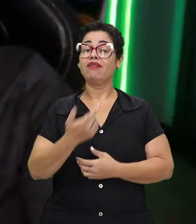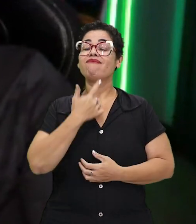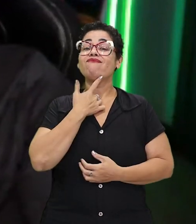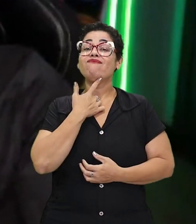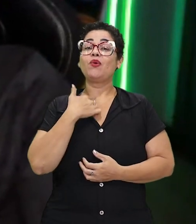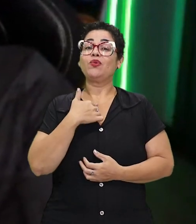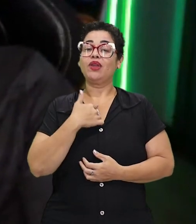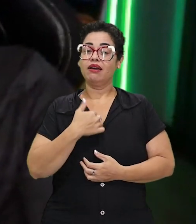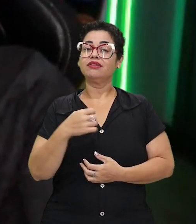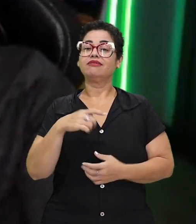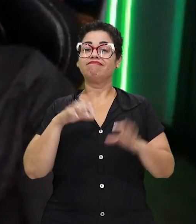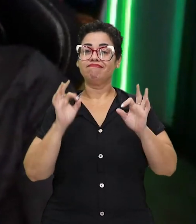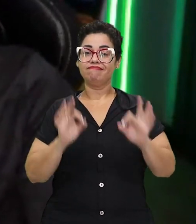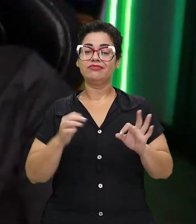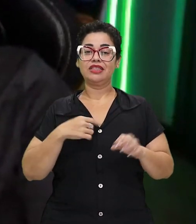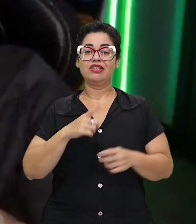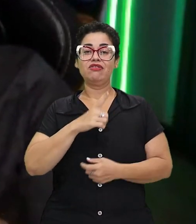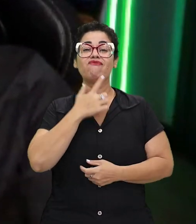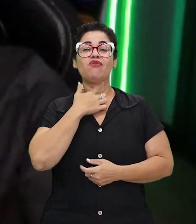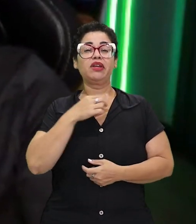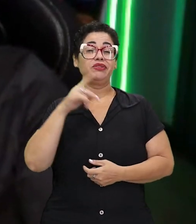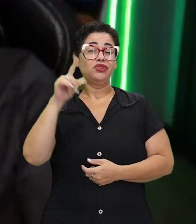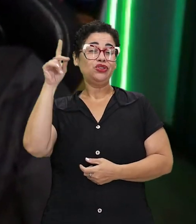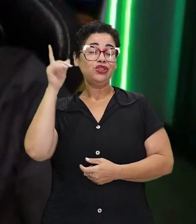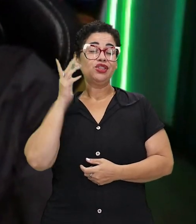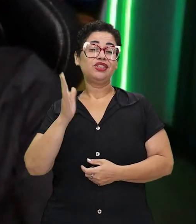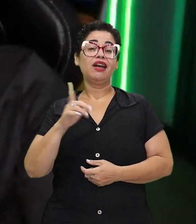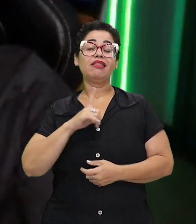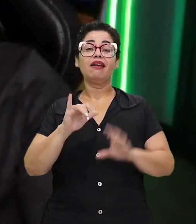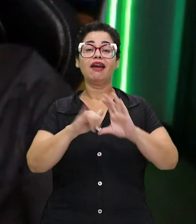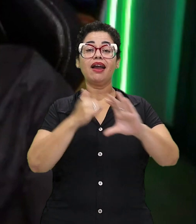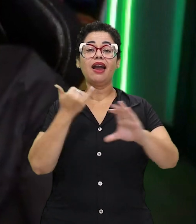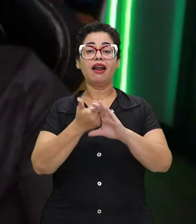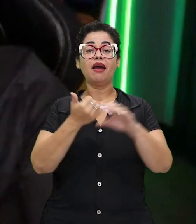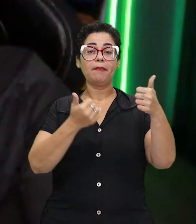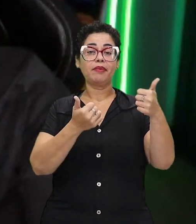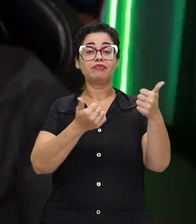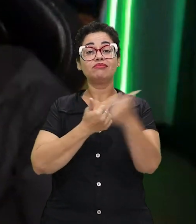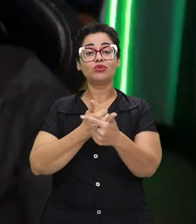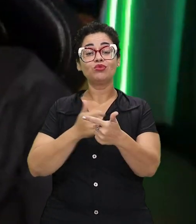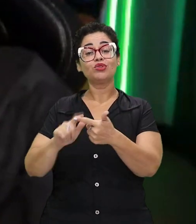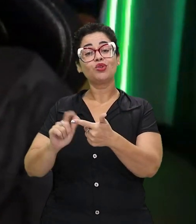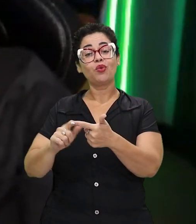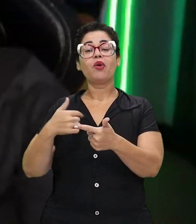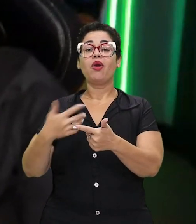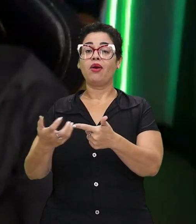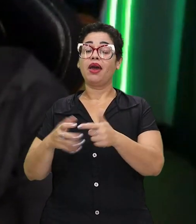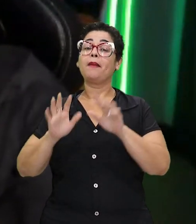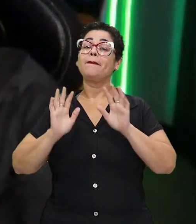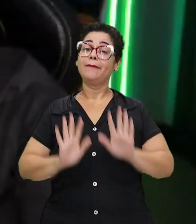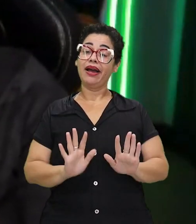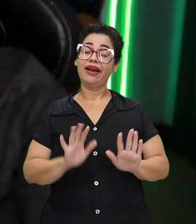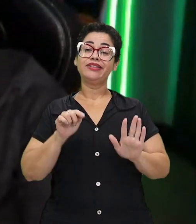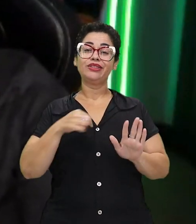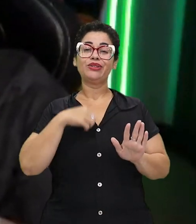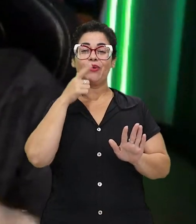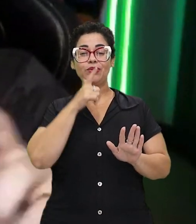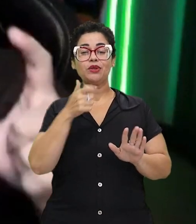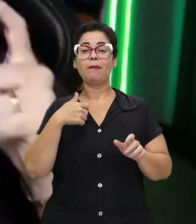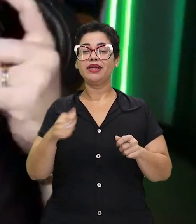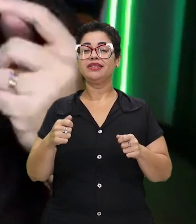vontade, essa é uma vontade, já é uma vontade até antiga, de ter um canal secundário, mas para isso, eu preciso